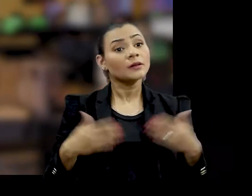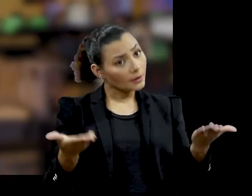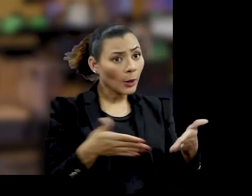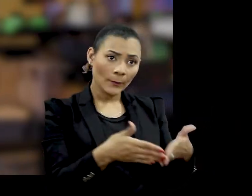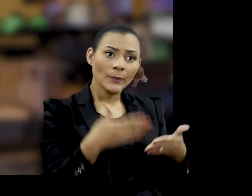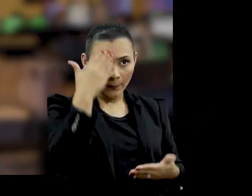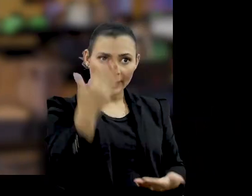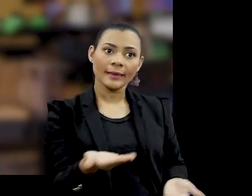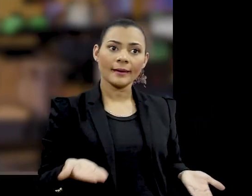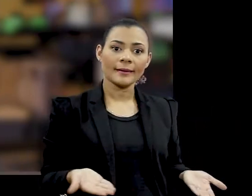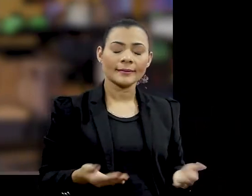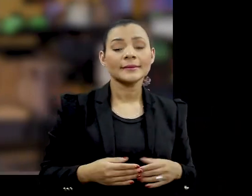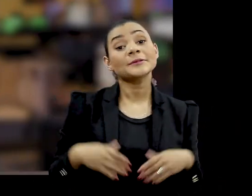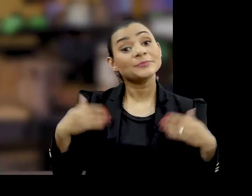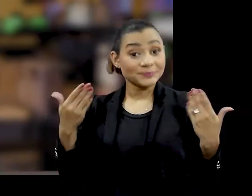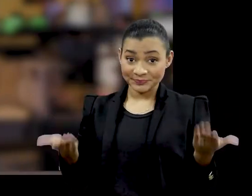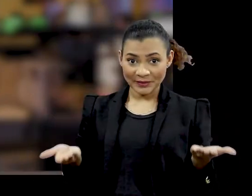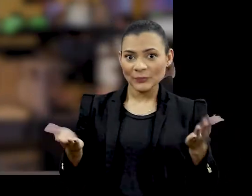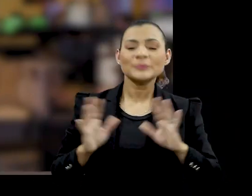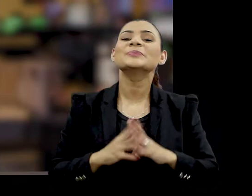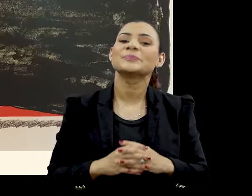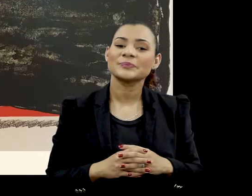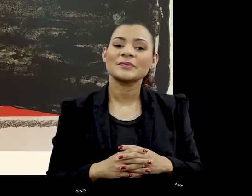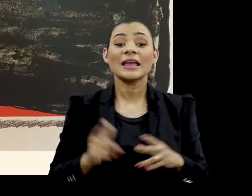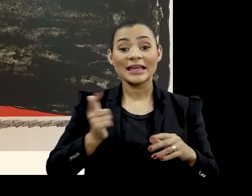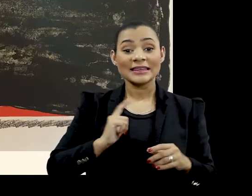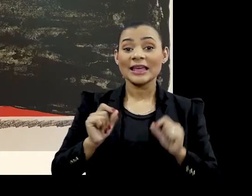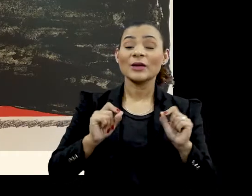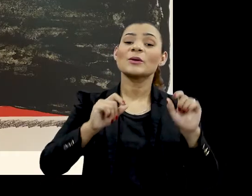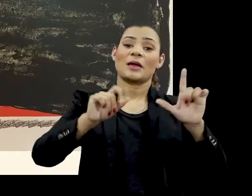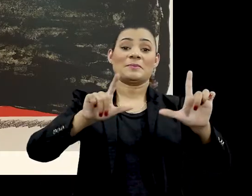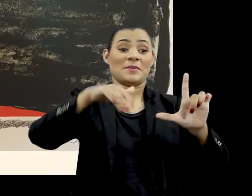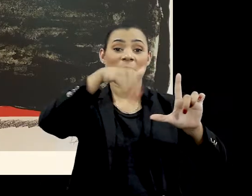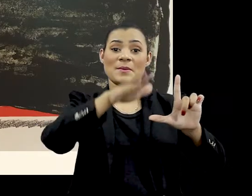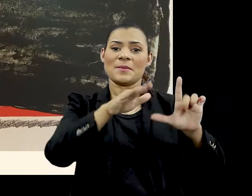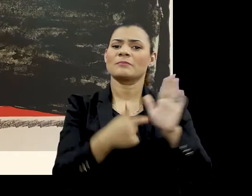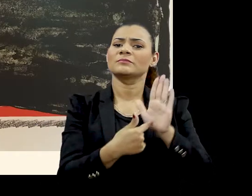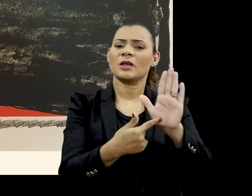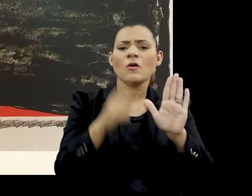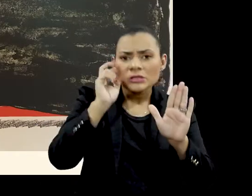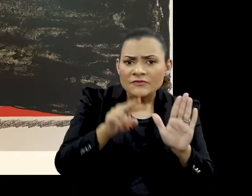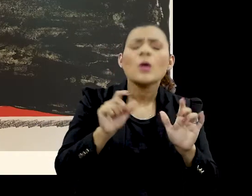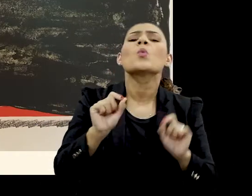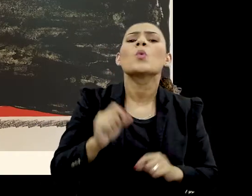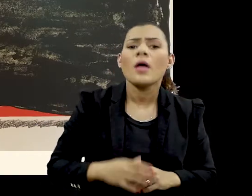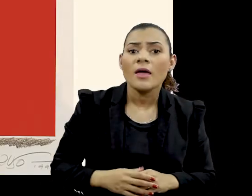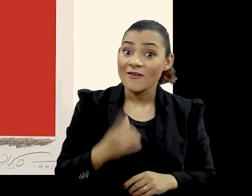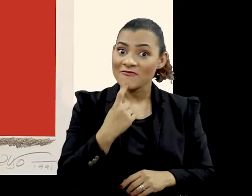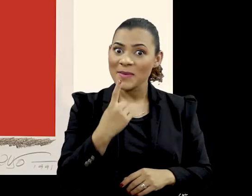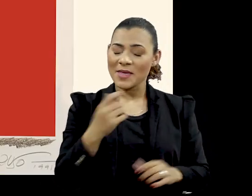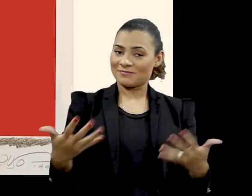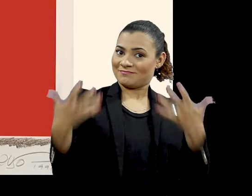Ai, obrigada Então, temos aqui esse quadro Qual a primeira coisa que vemos nele?